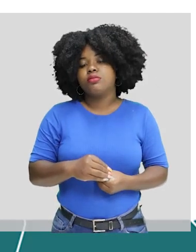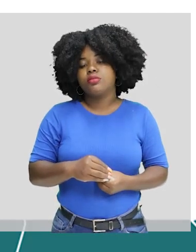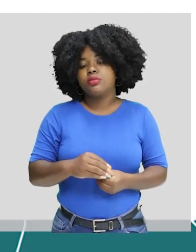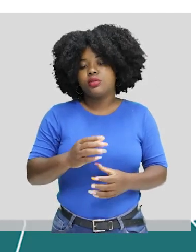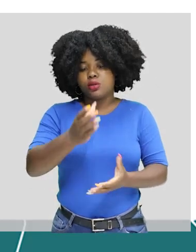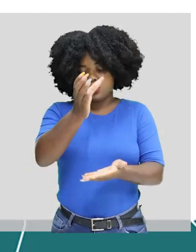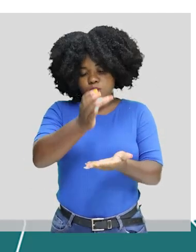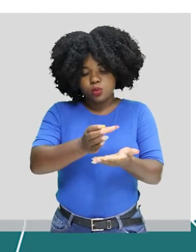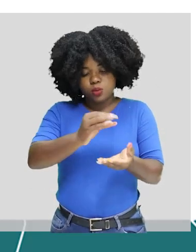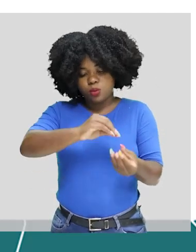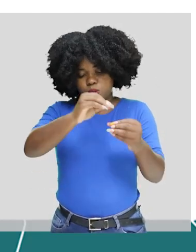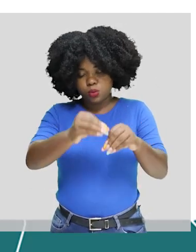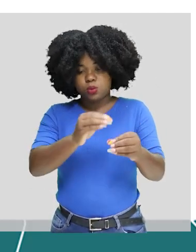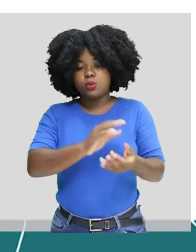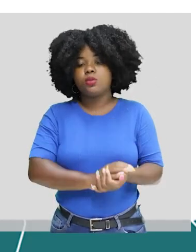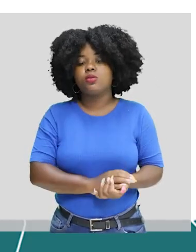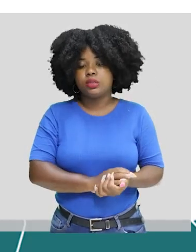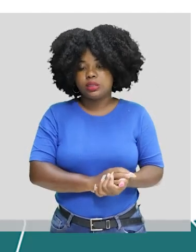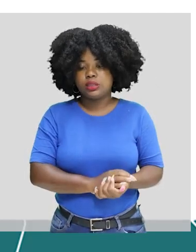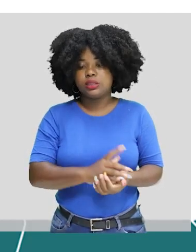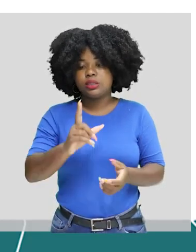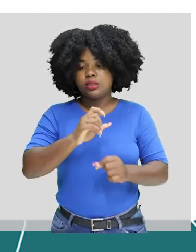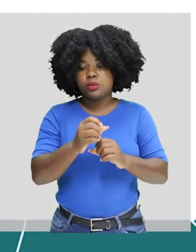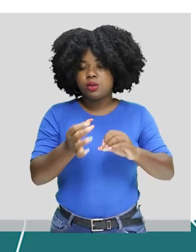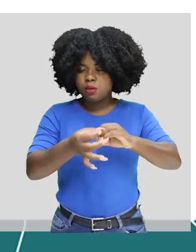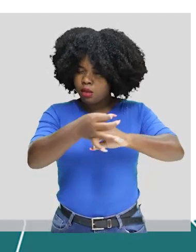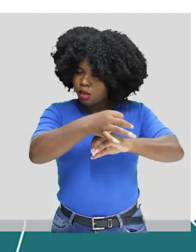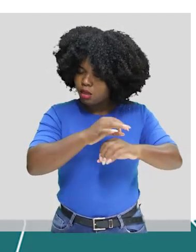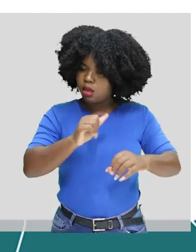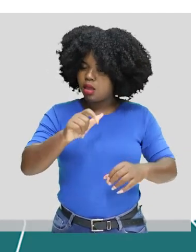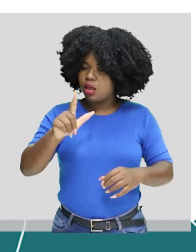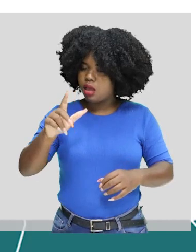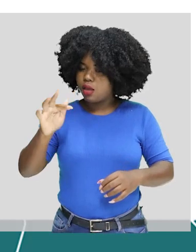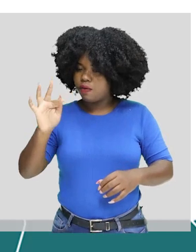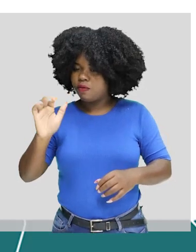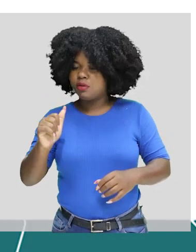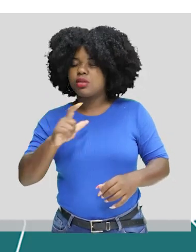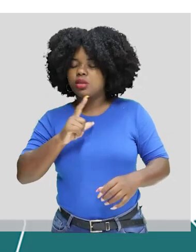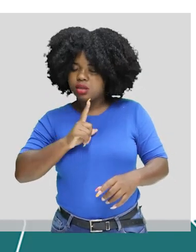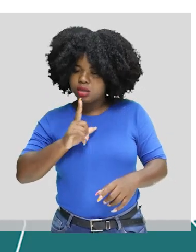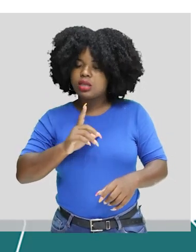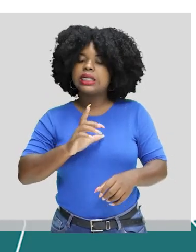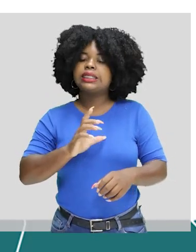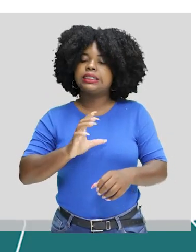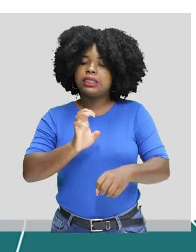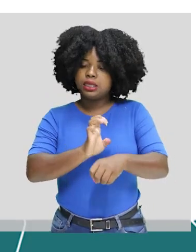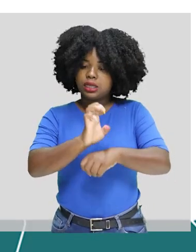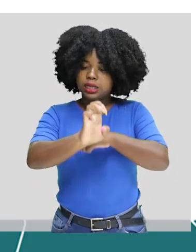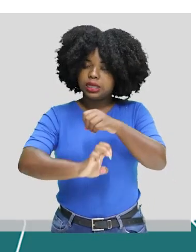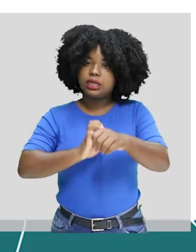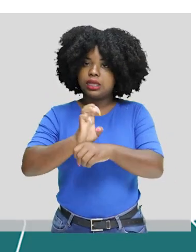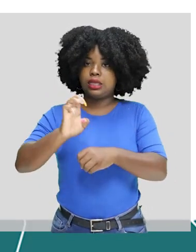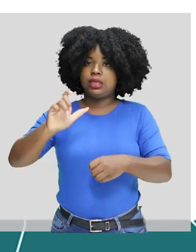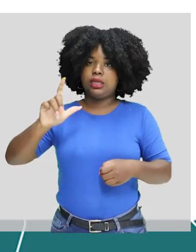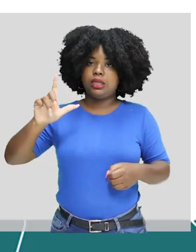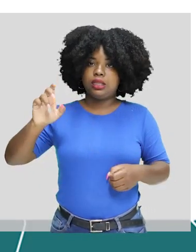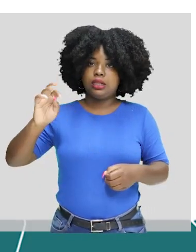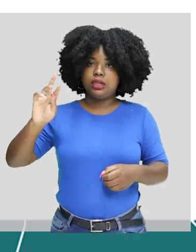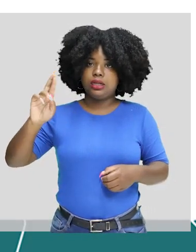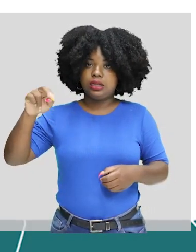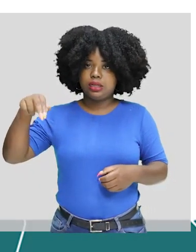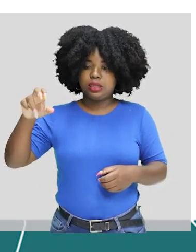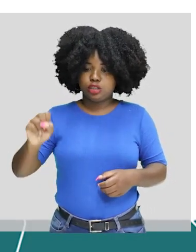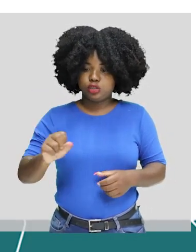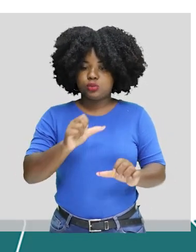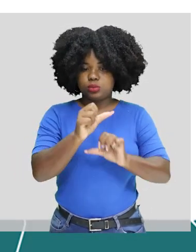recipiente as partículas alfa que capturam elétrons, transformando-se em hélio. Teremos, ao fim